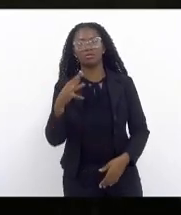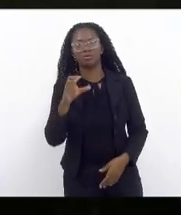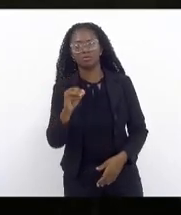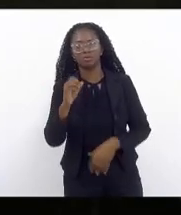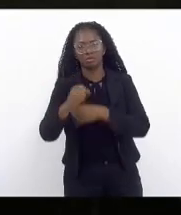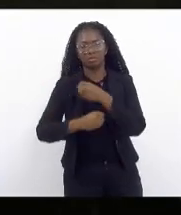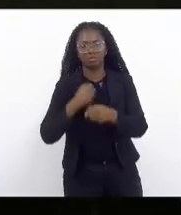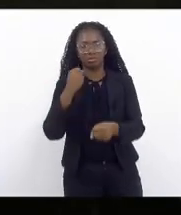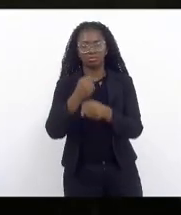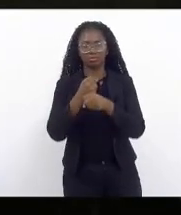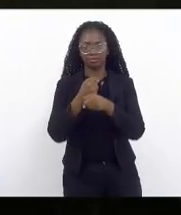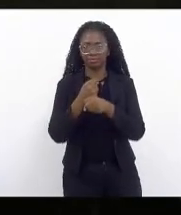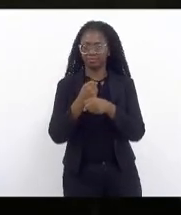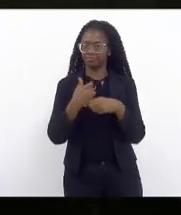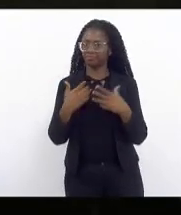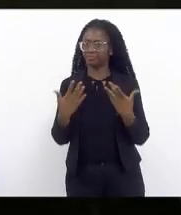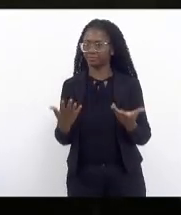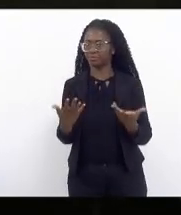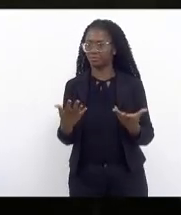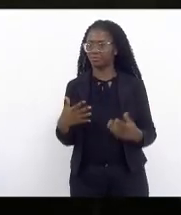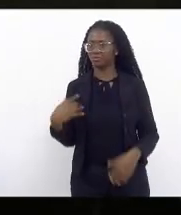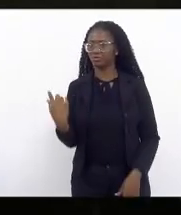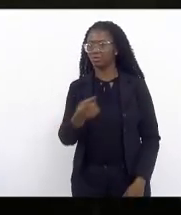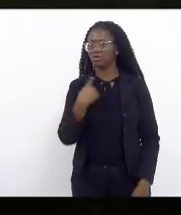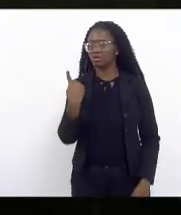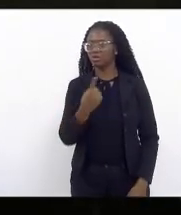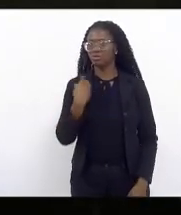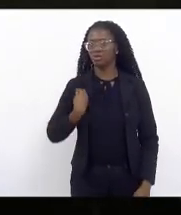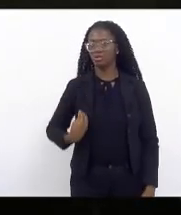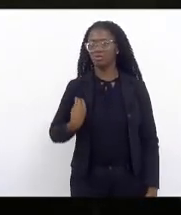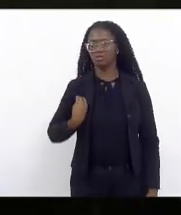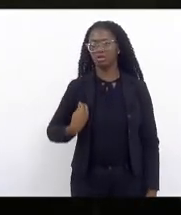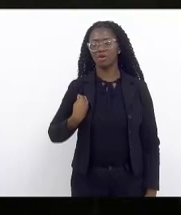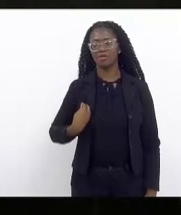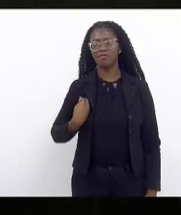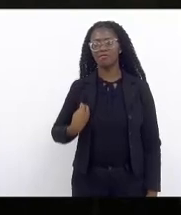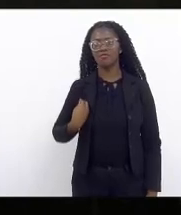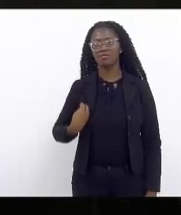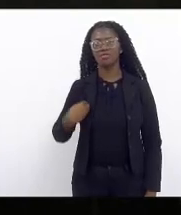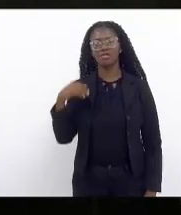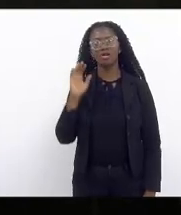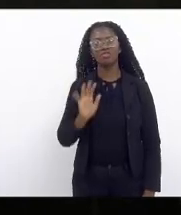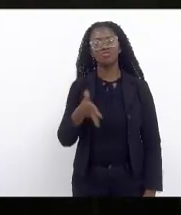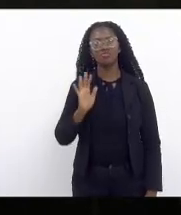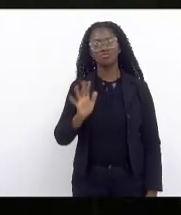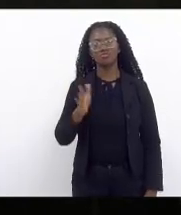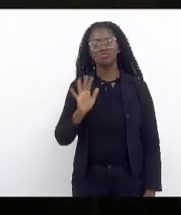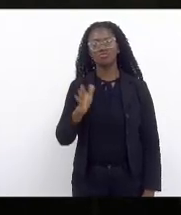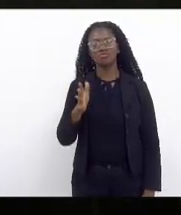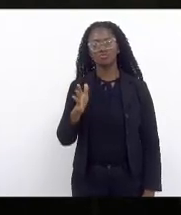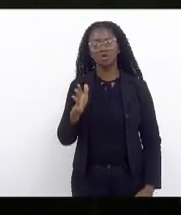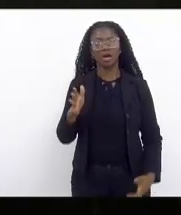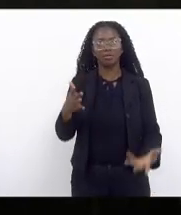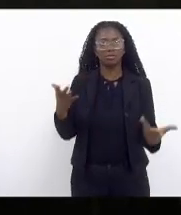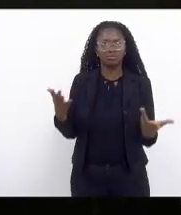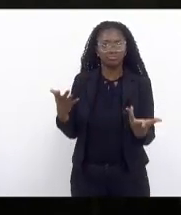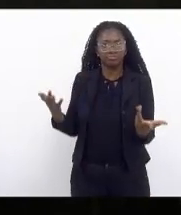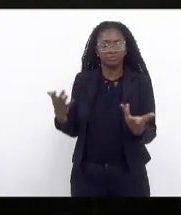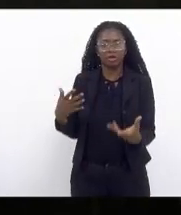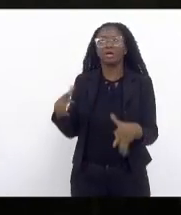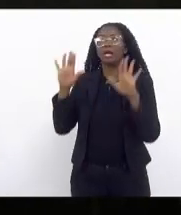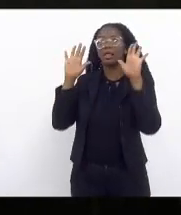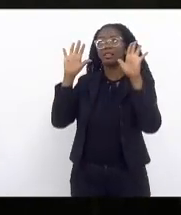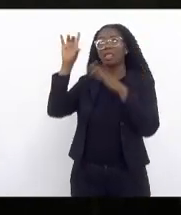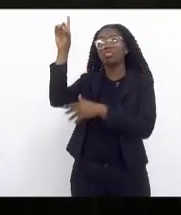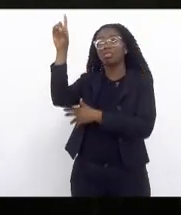gente as nossas vidas já estão praticamente graças a Deus e a ciência e a vacinação